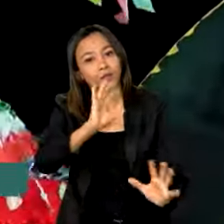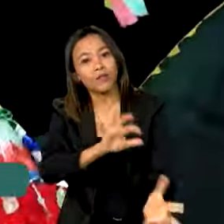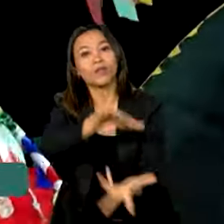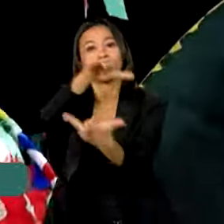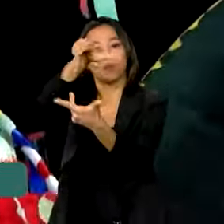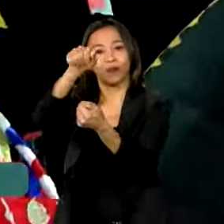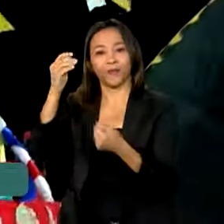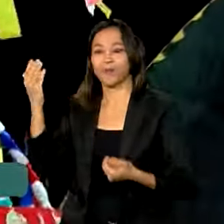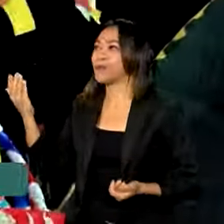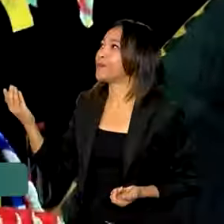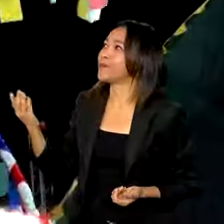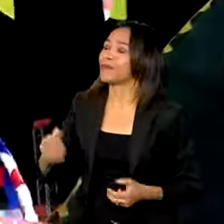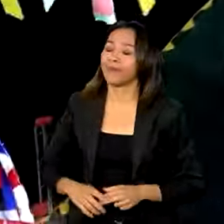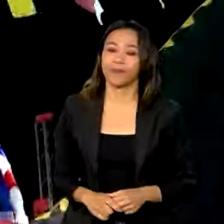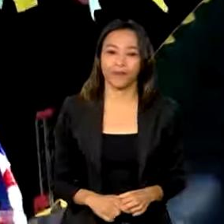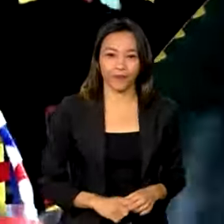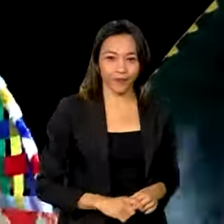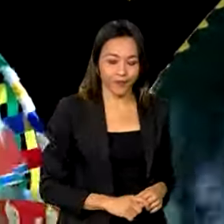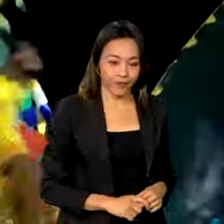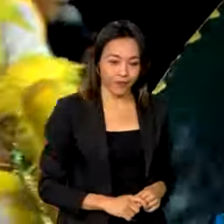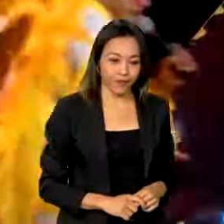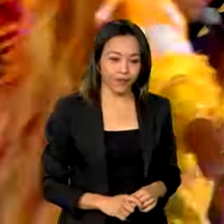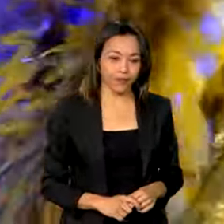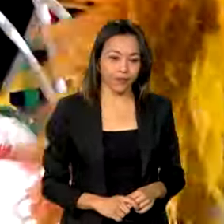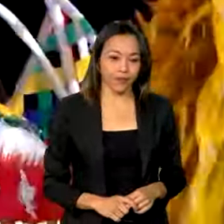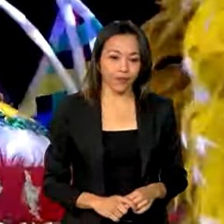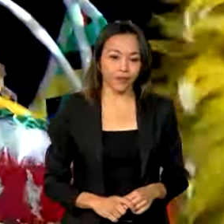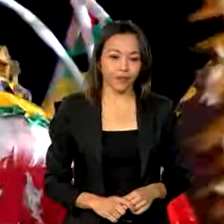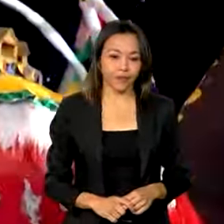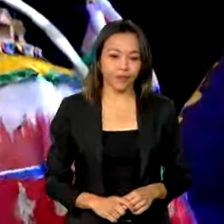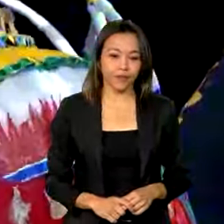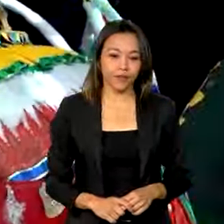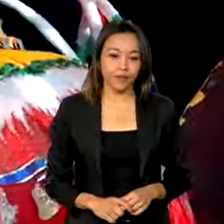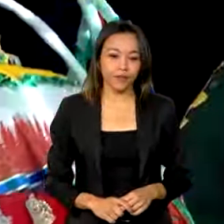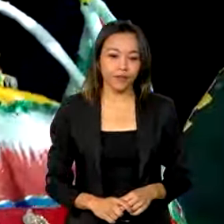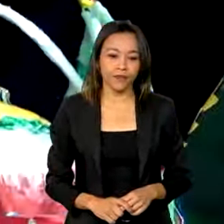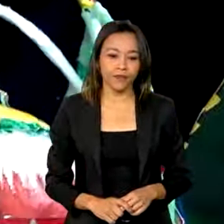Sairé, de estar podendo participar